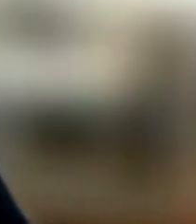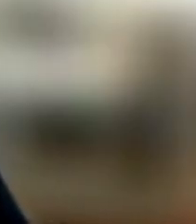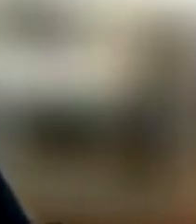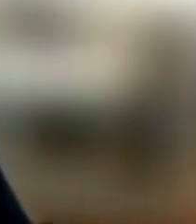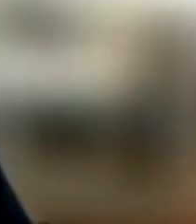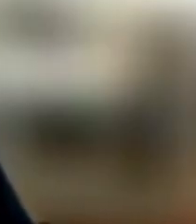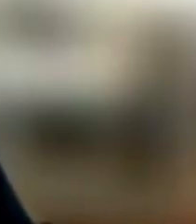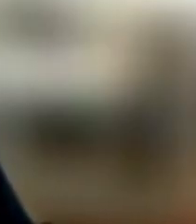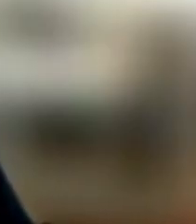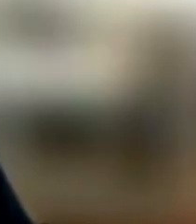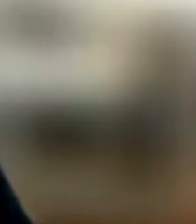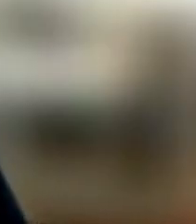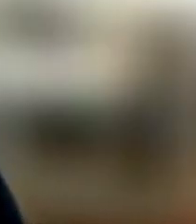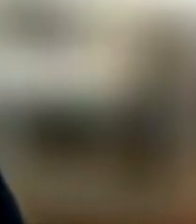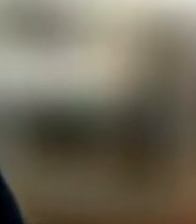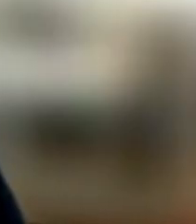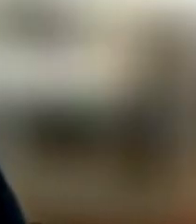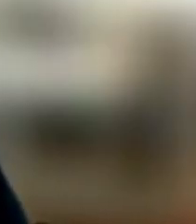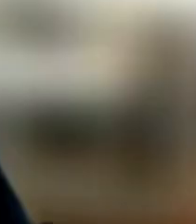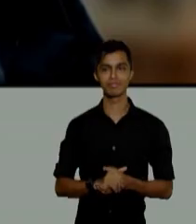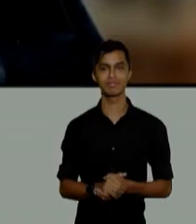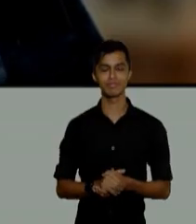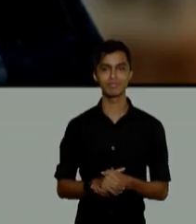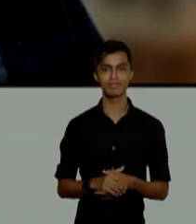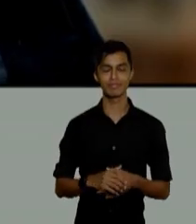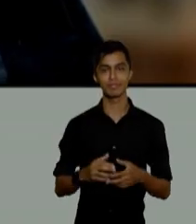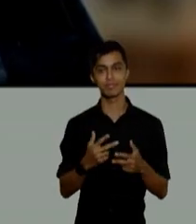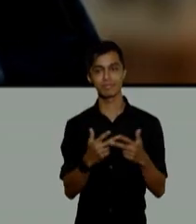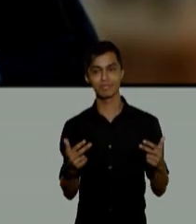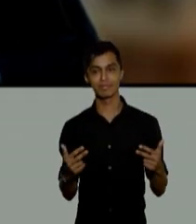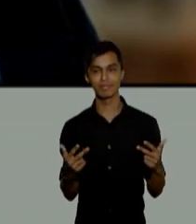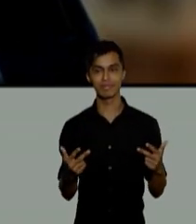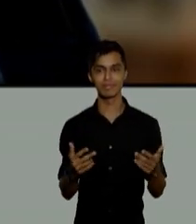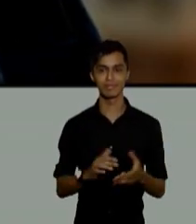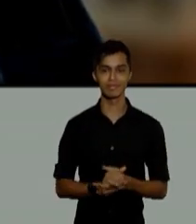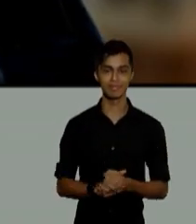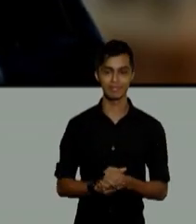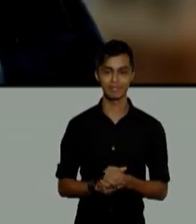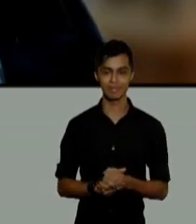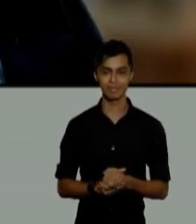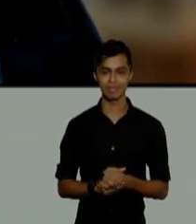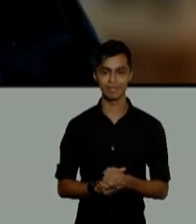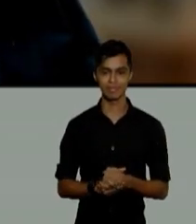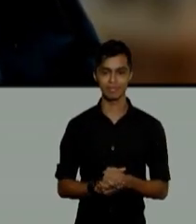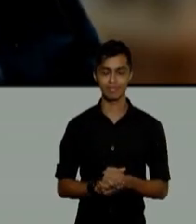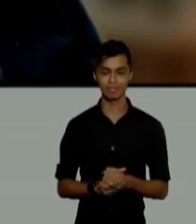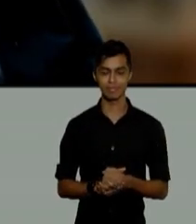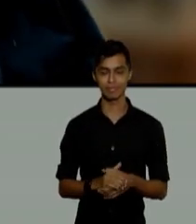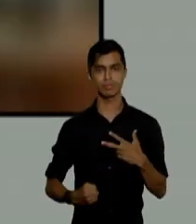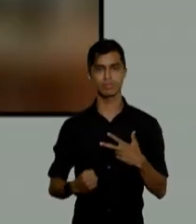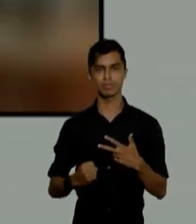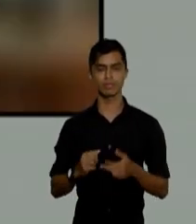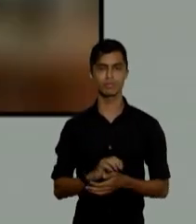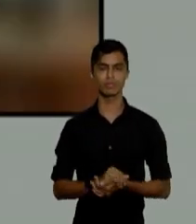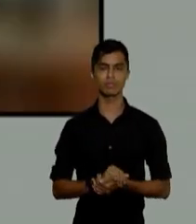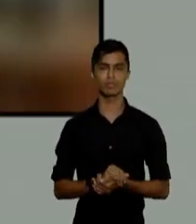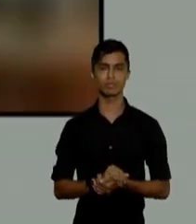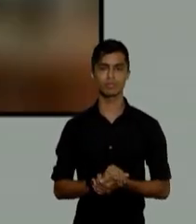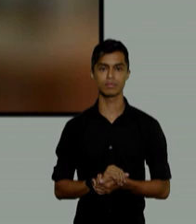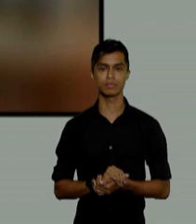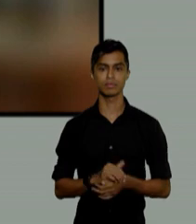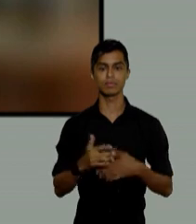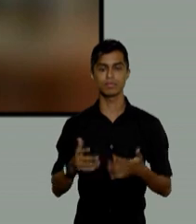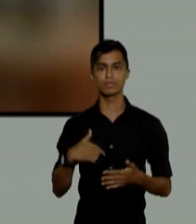do meio ambiente está prevista na Constituição Federal como dever de todos e, principalmente, do poder público. A nossa carta